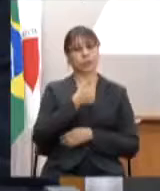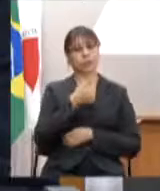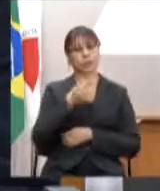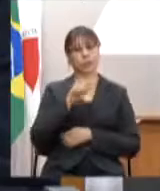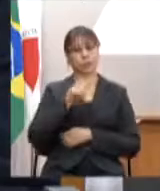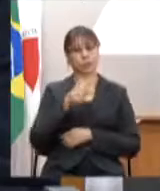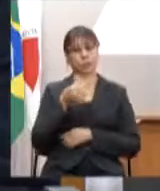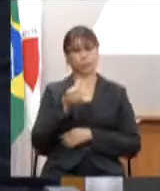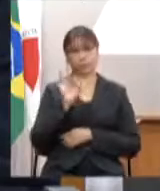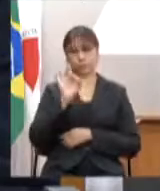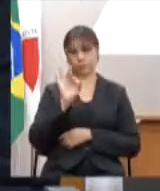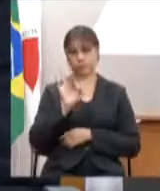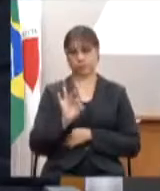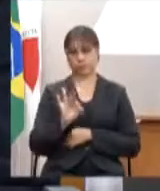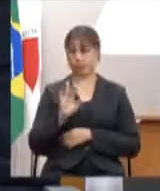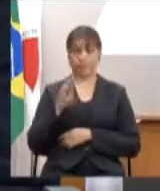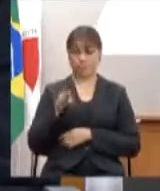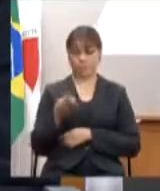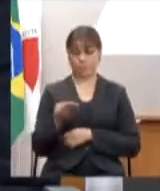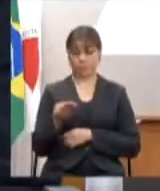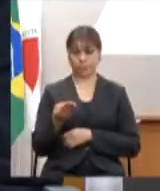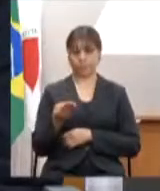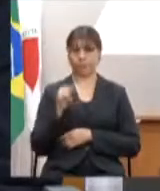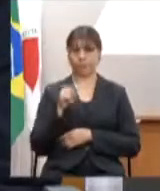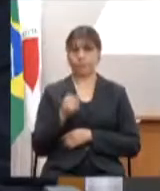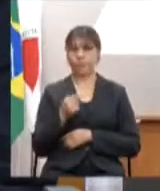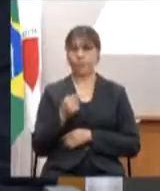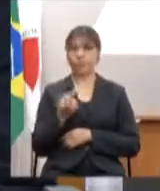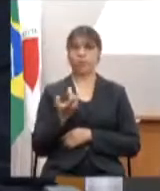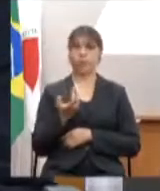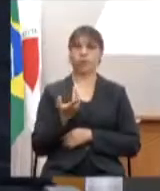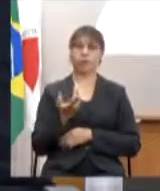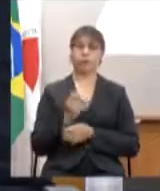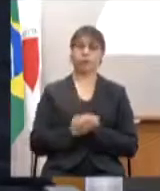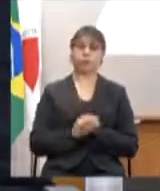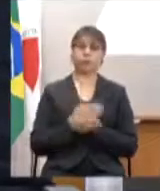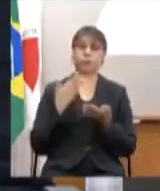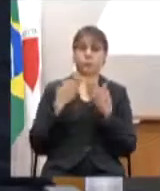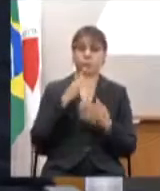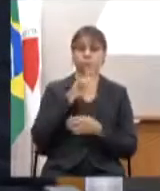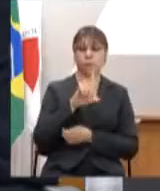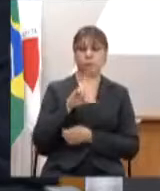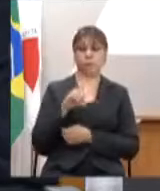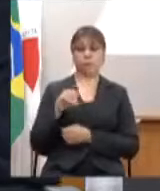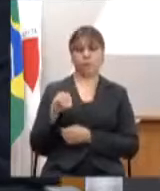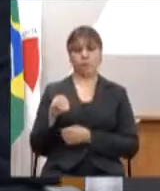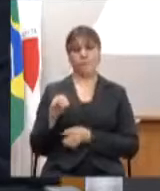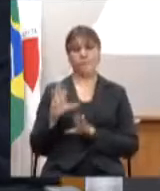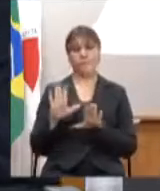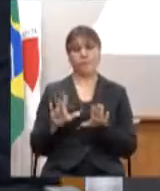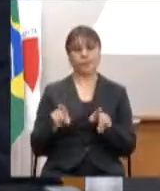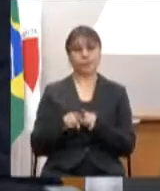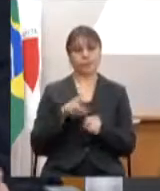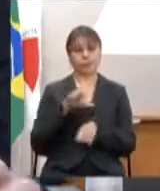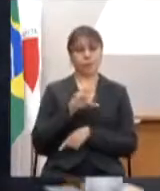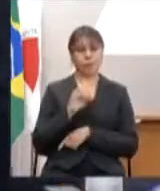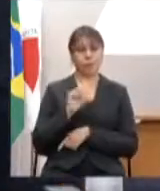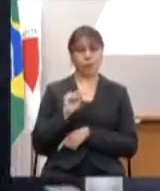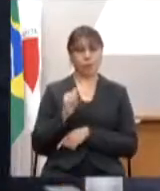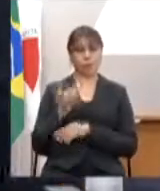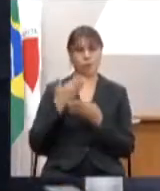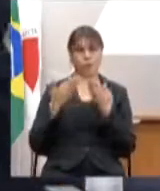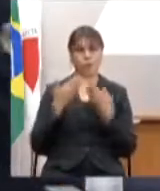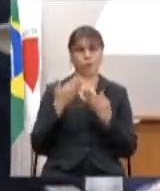,6, que é um valor não só inferior à LDO, mas inferior à própria LOA de 2020.